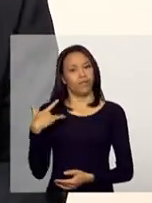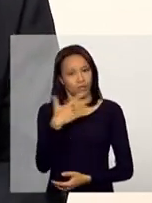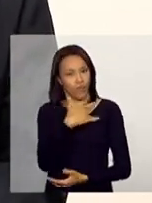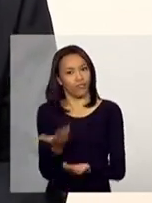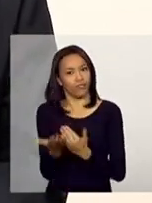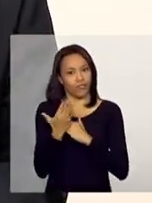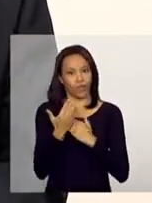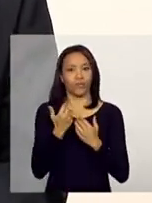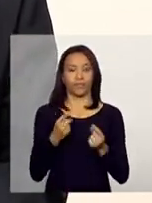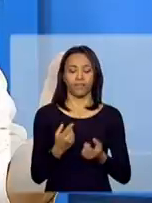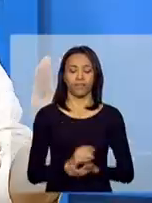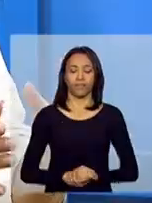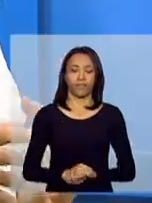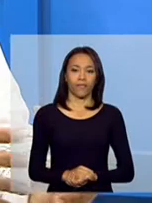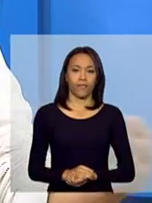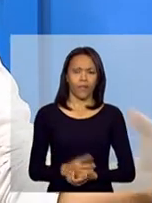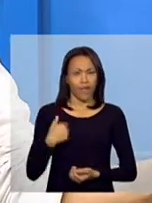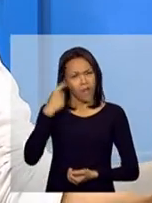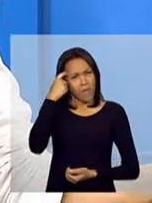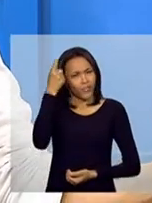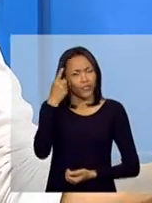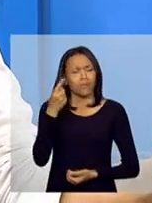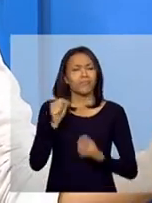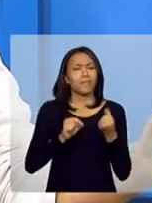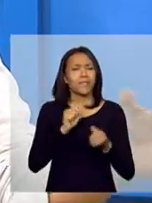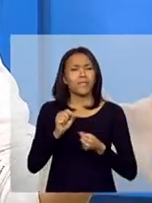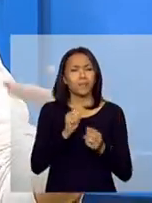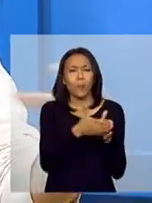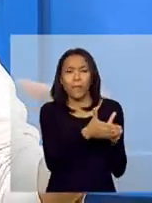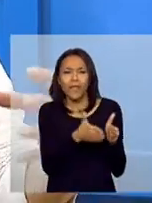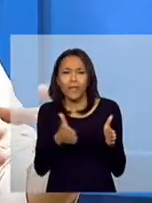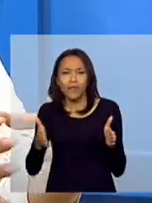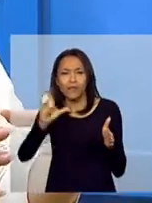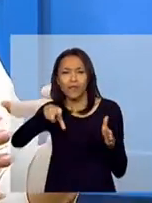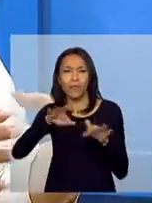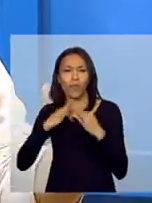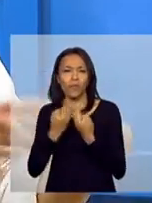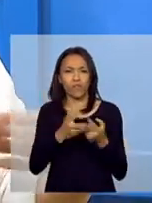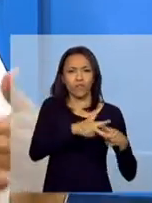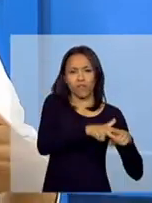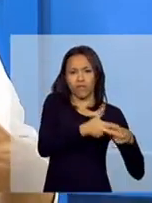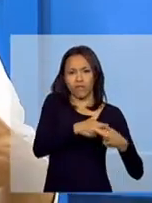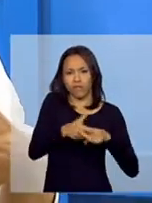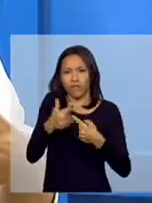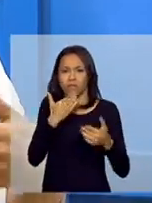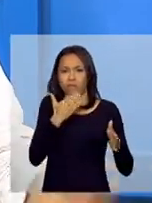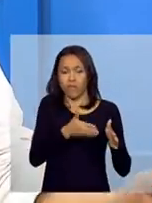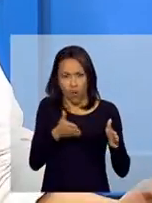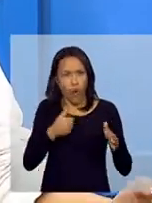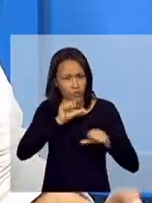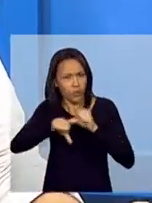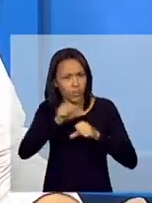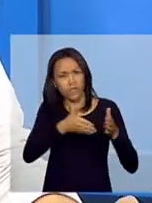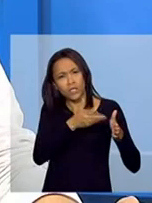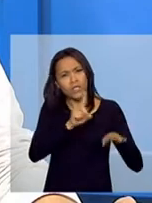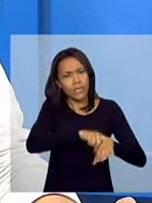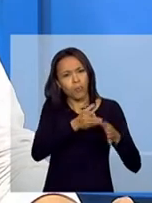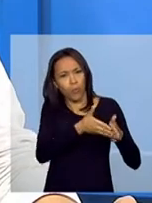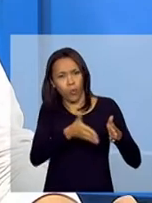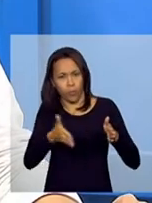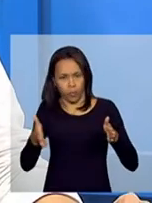Daniel, eu imagino, né, dentro do período do Bolsa Família, ajustes foram feitos. Houve alguma mudança no decorrer desse tempo?